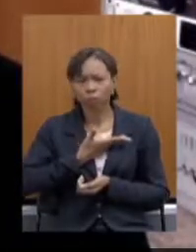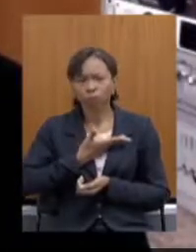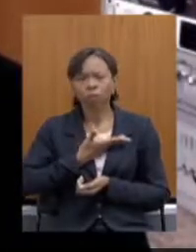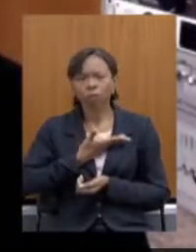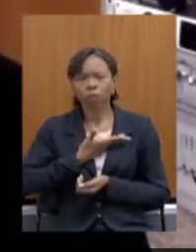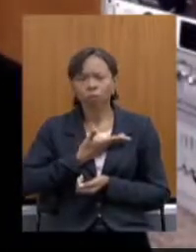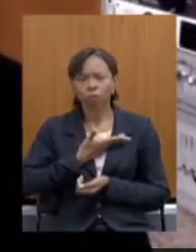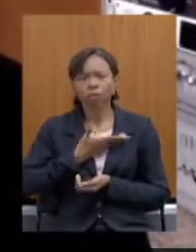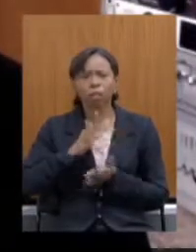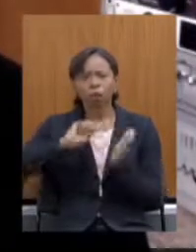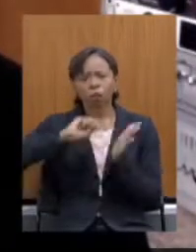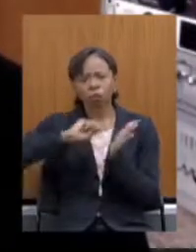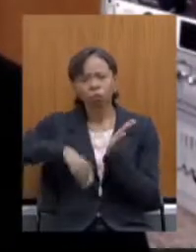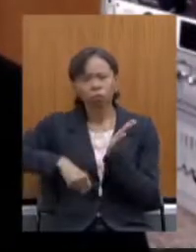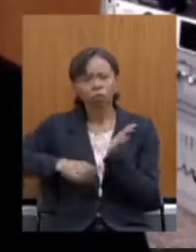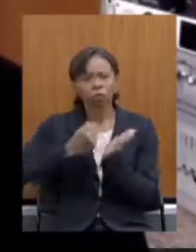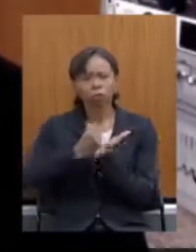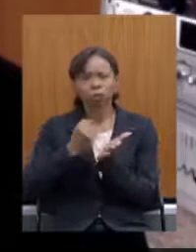contratados